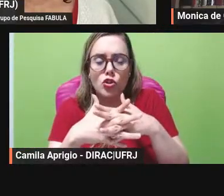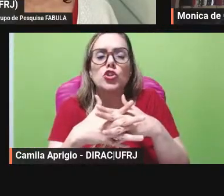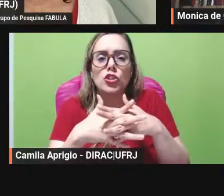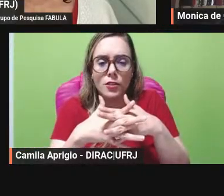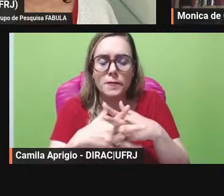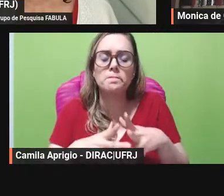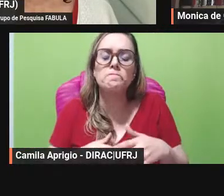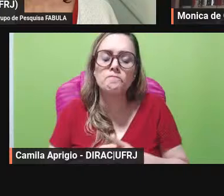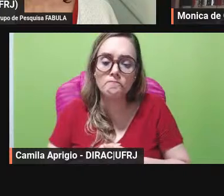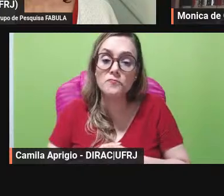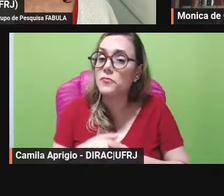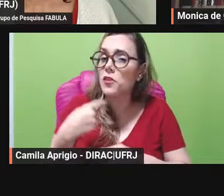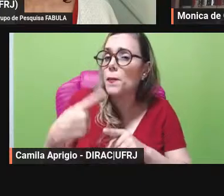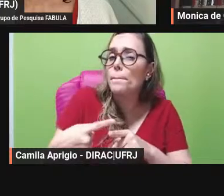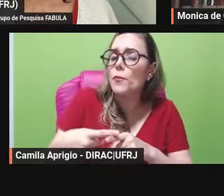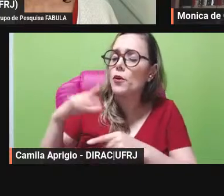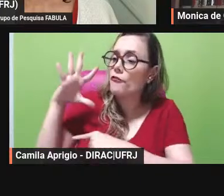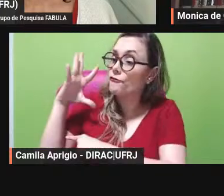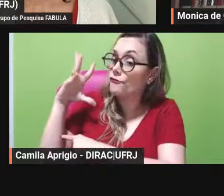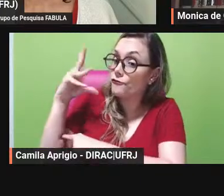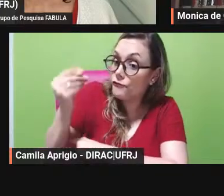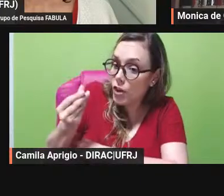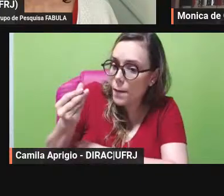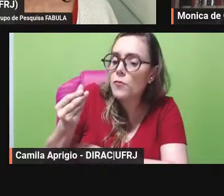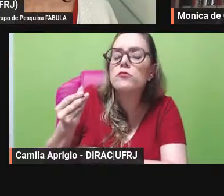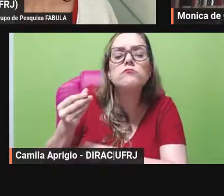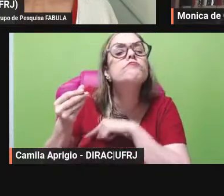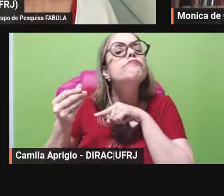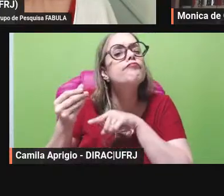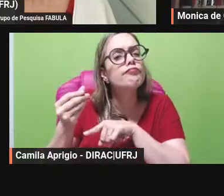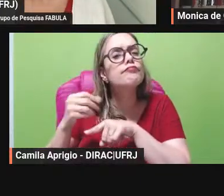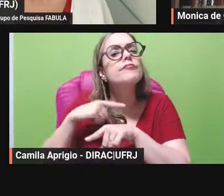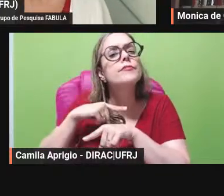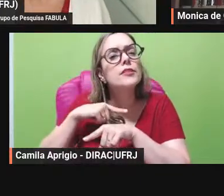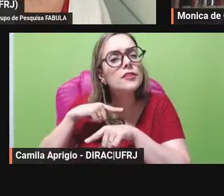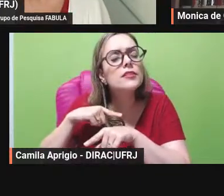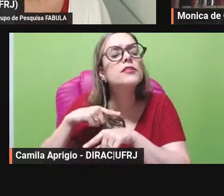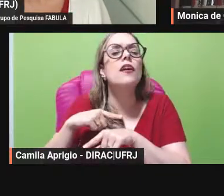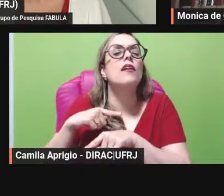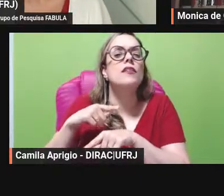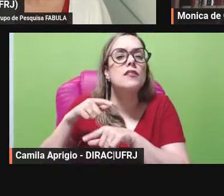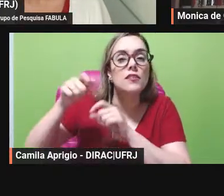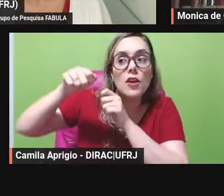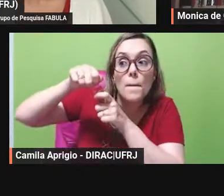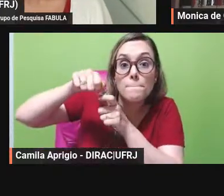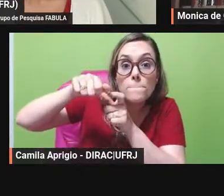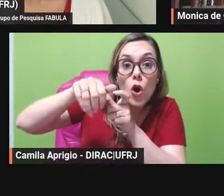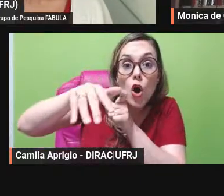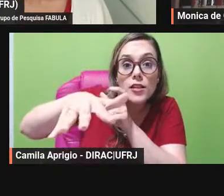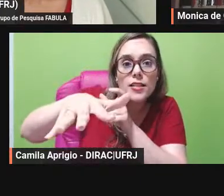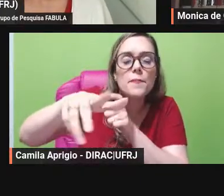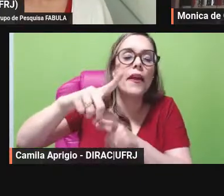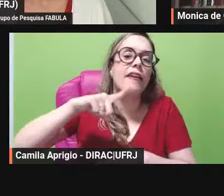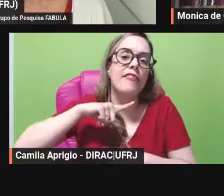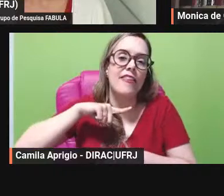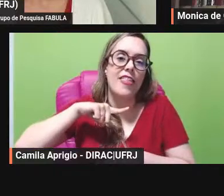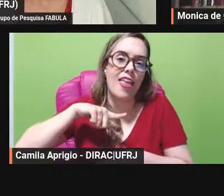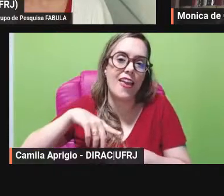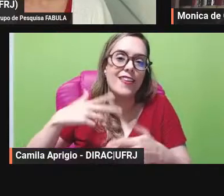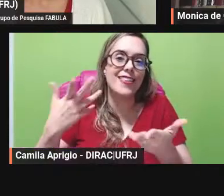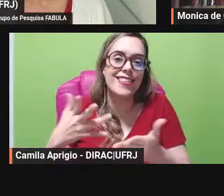expressão fábula ela é bastante variada ela tem outros significados esse gênero com sentido